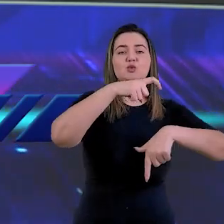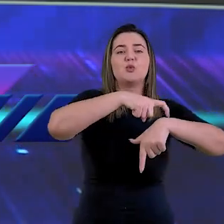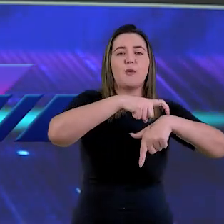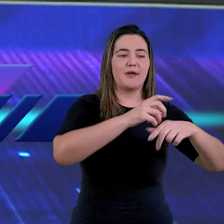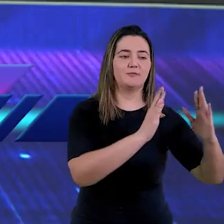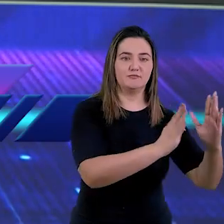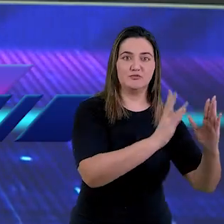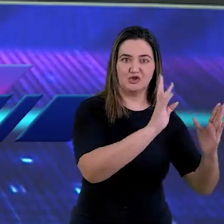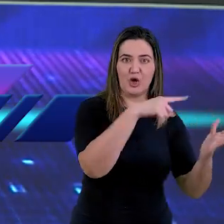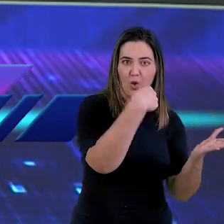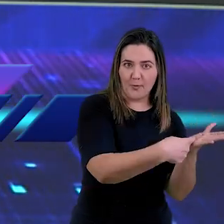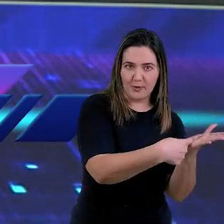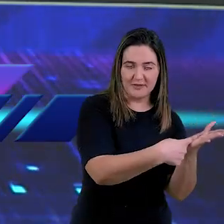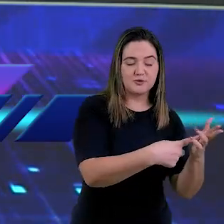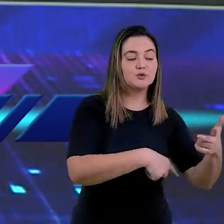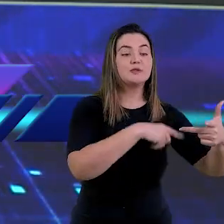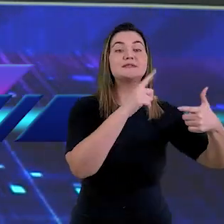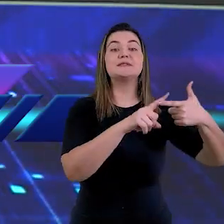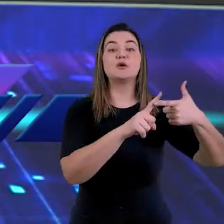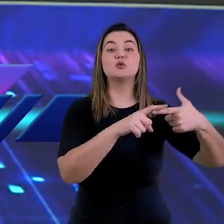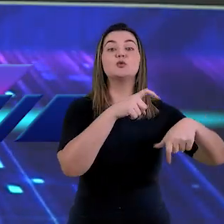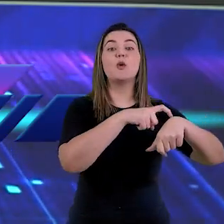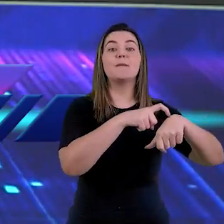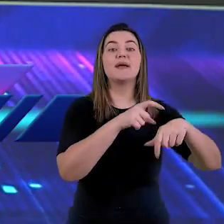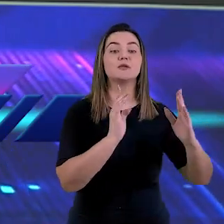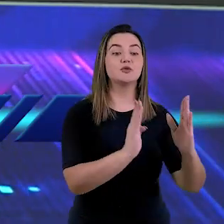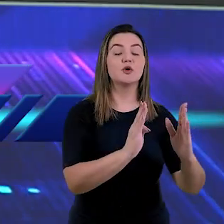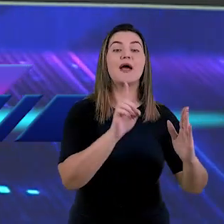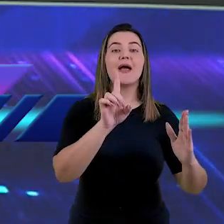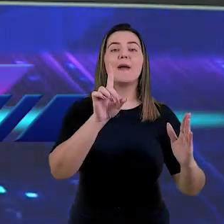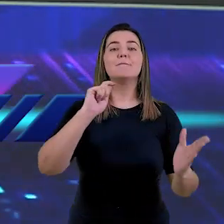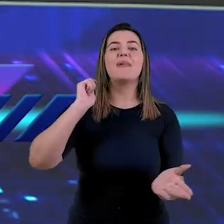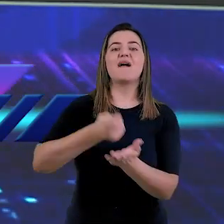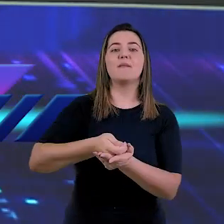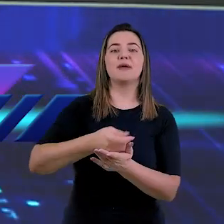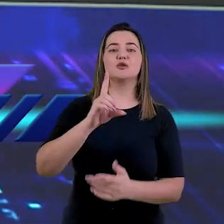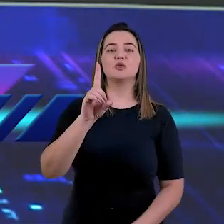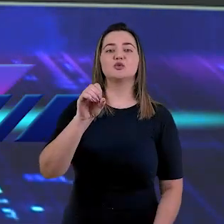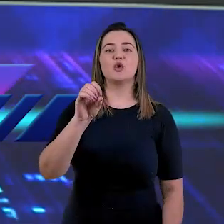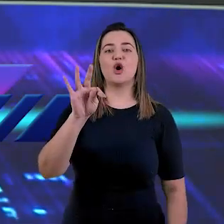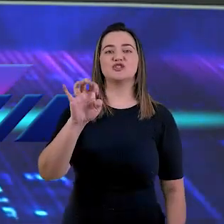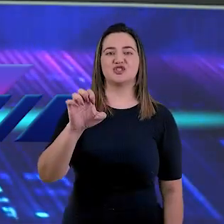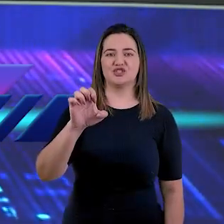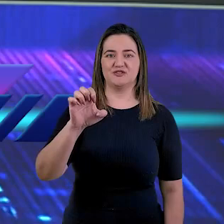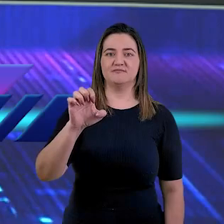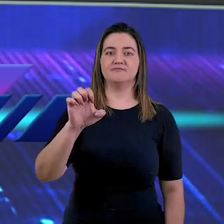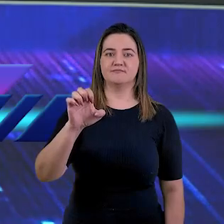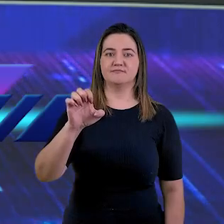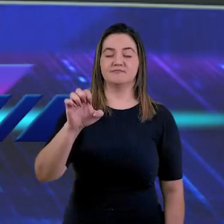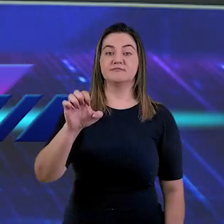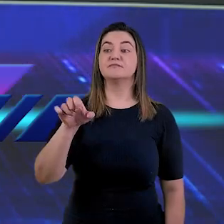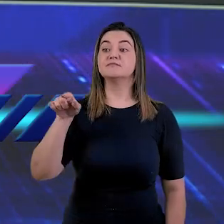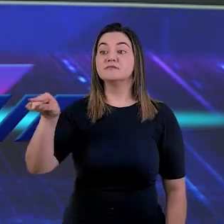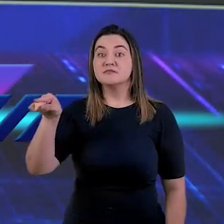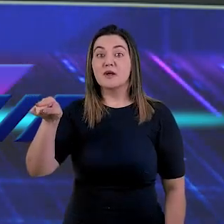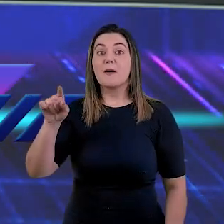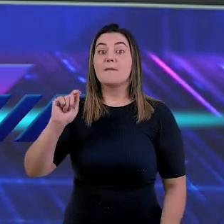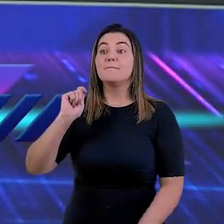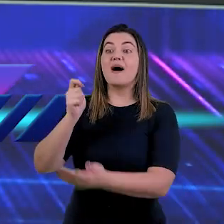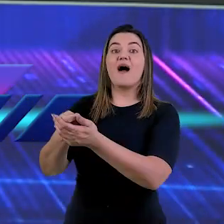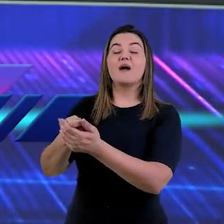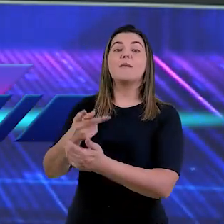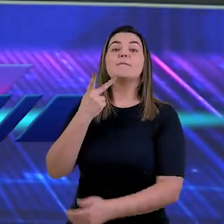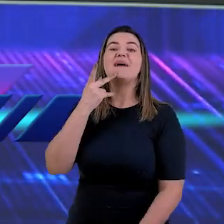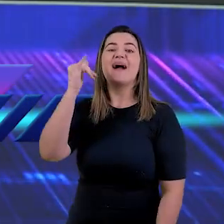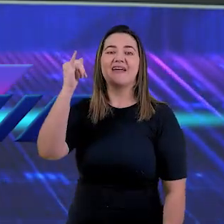depois desse compromisso matrimonial, era o pagamento do dote matrimonial. E que era pago ao pai da